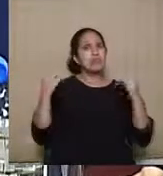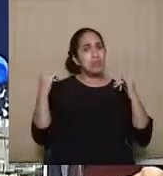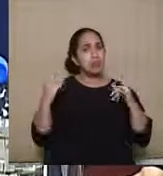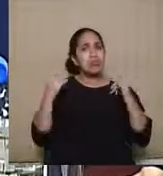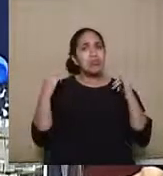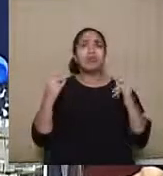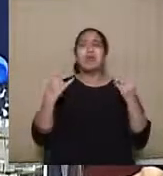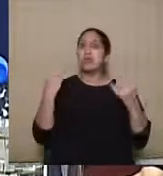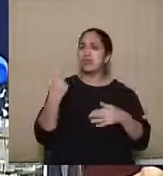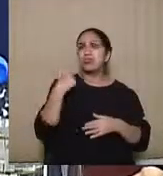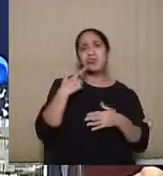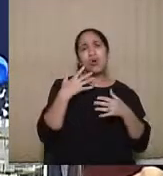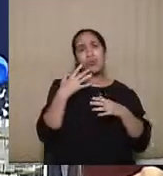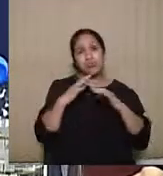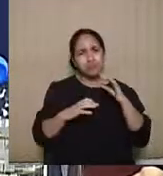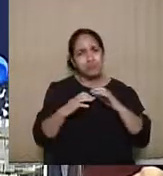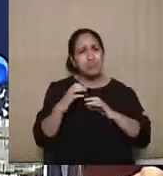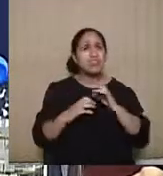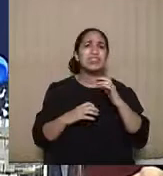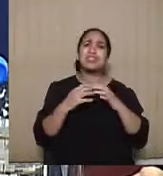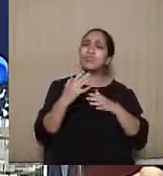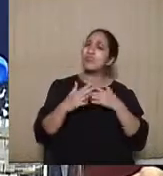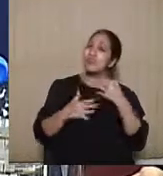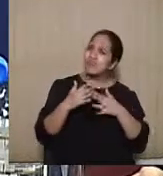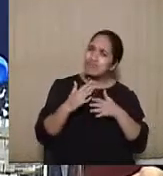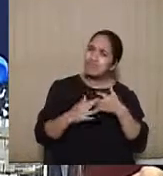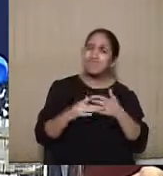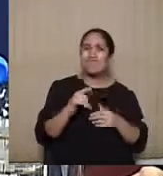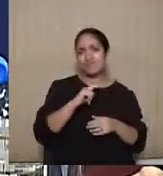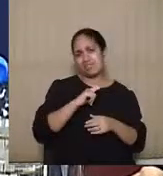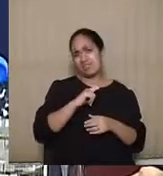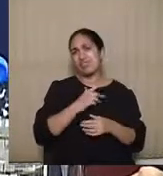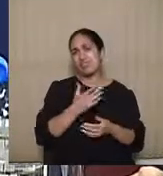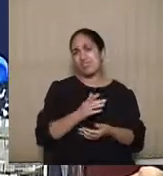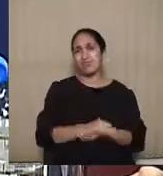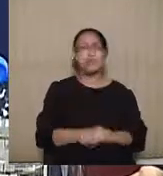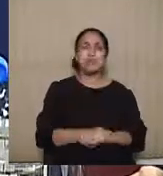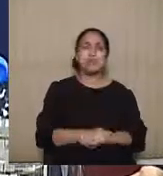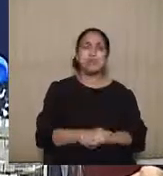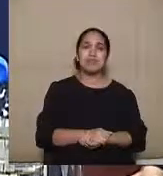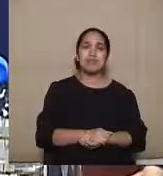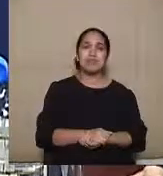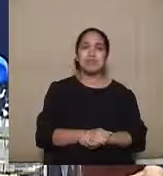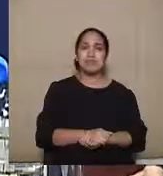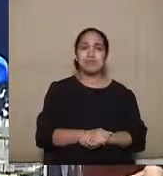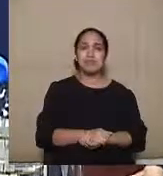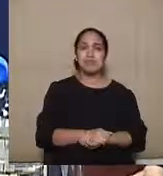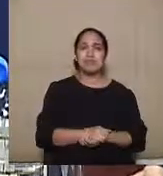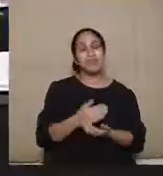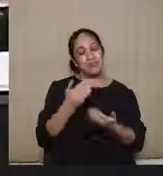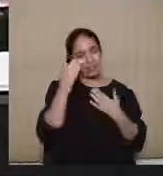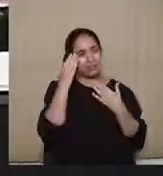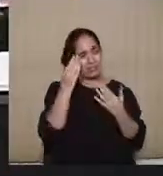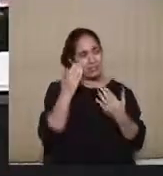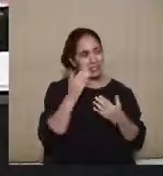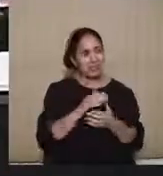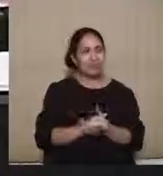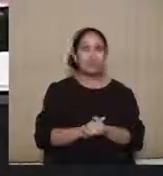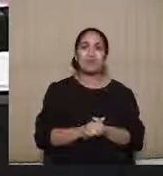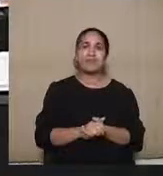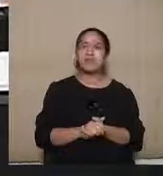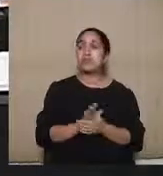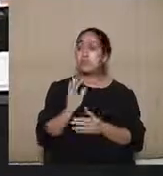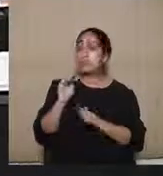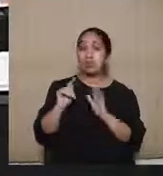vai ter conflitos e situações insolúveis. Bom, obrigada. Tem